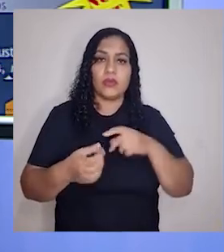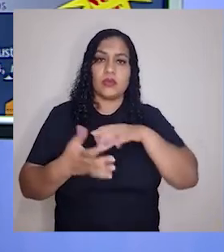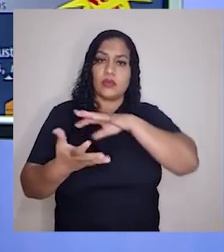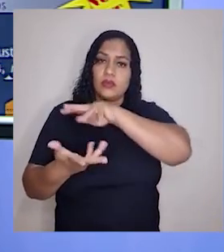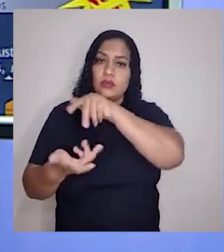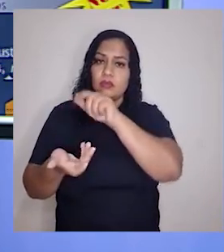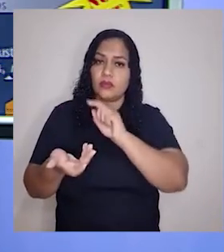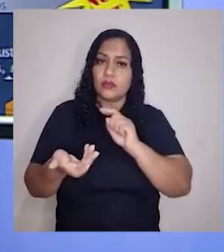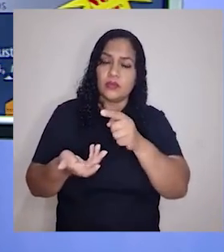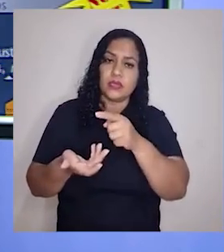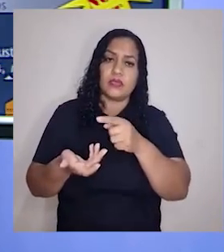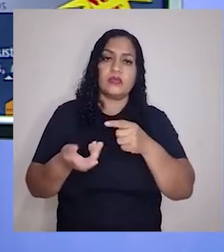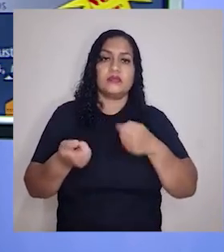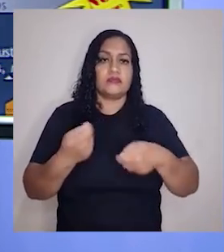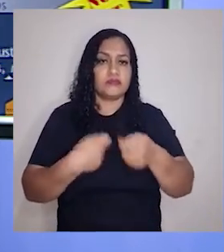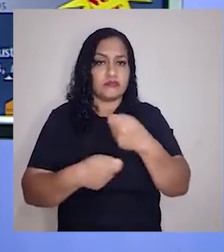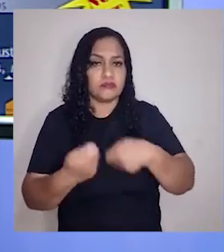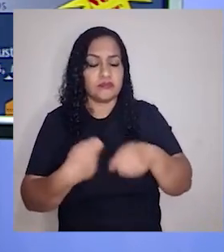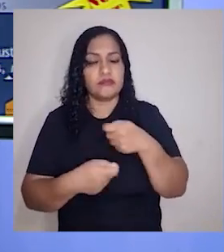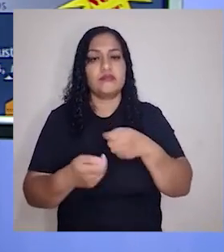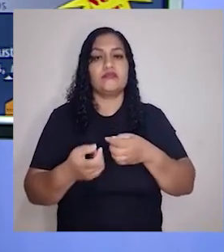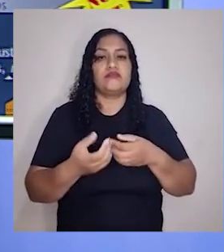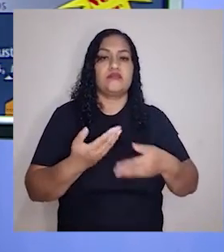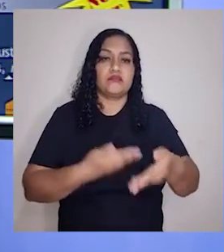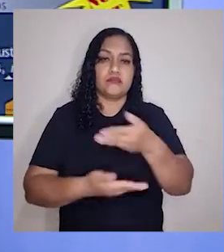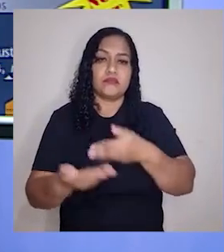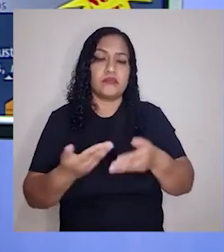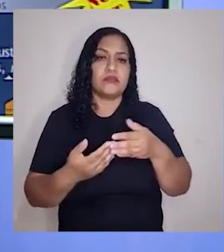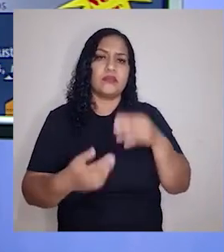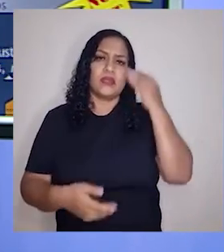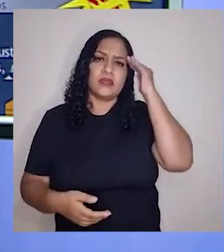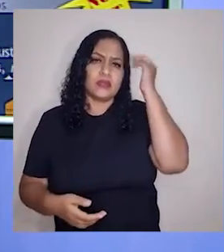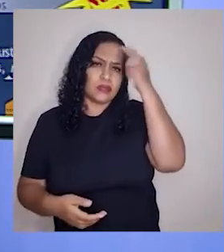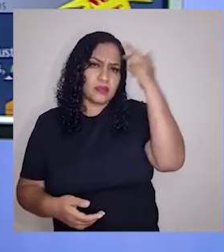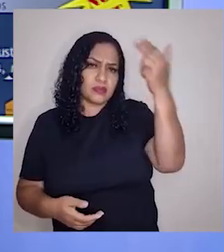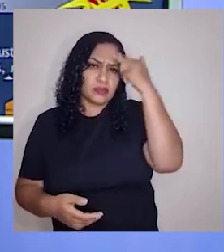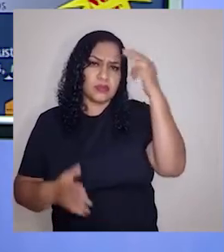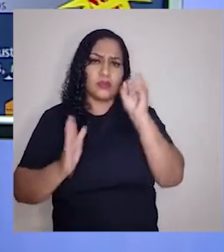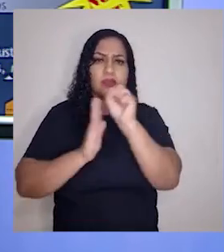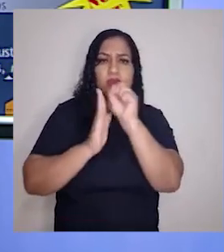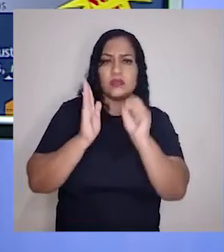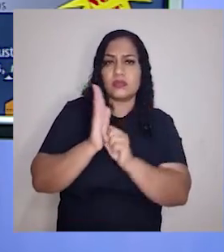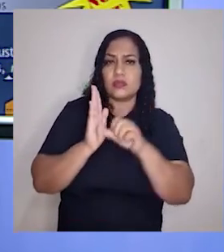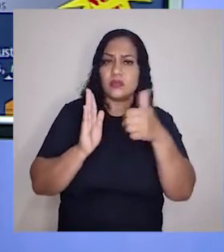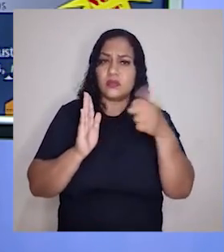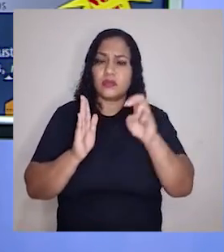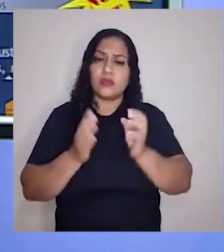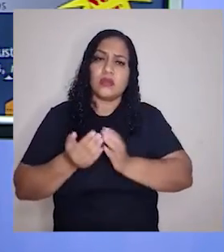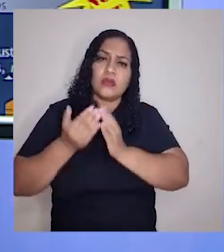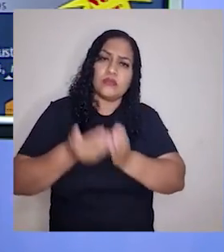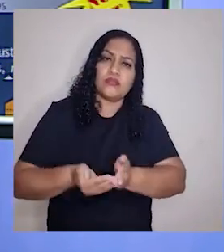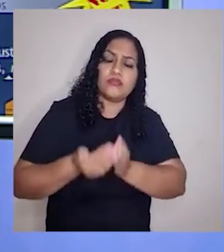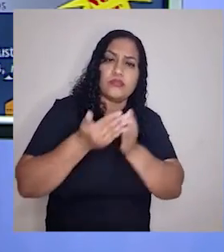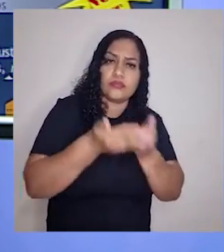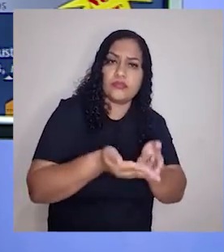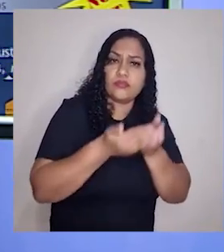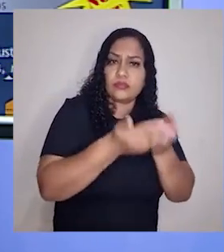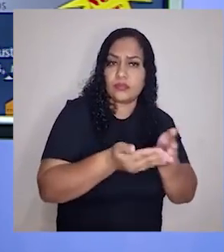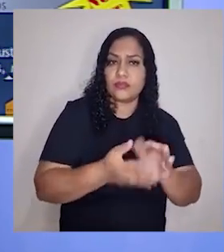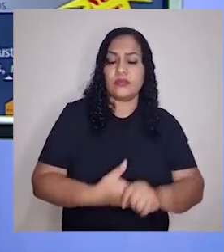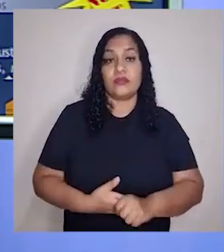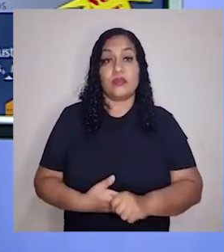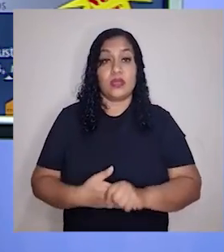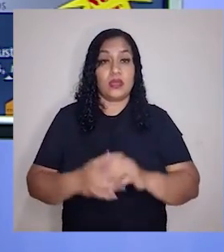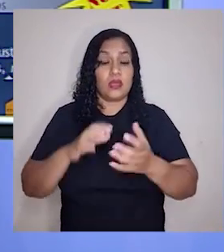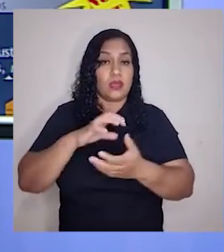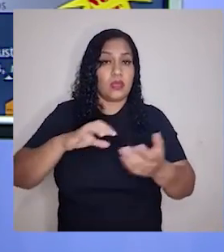comportamento comercial dos países. Vimos a questão histórica, como foi que começou, século XV, grandes navegações, não